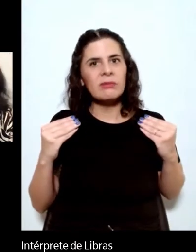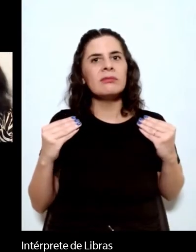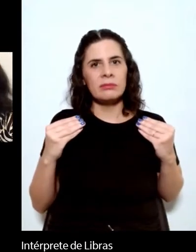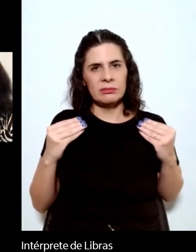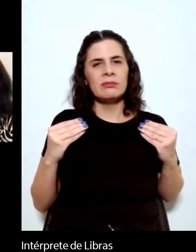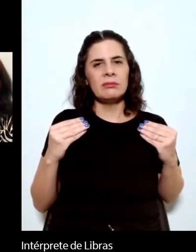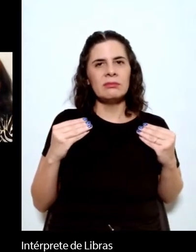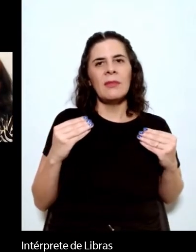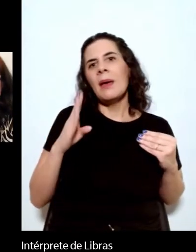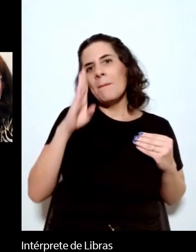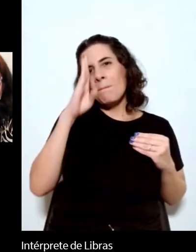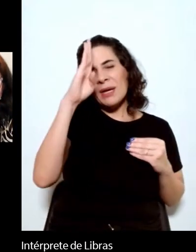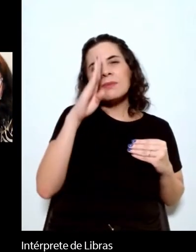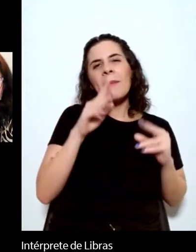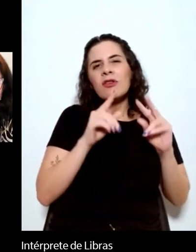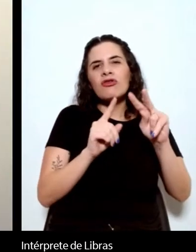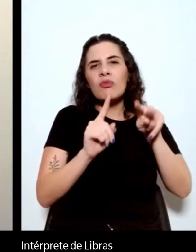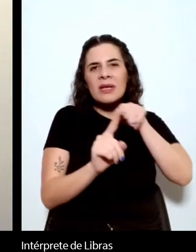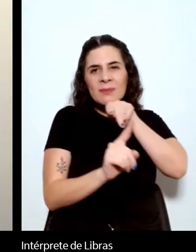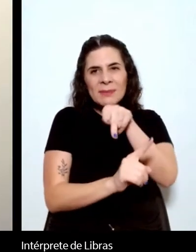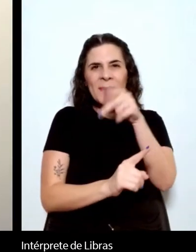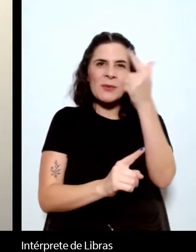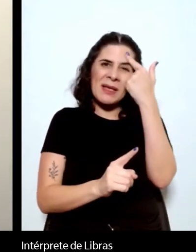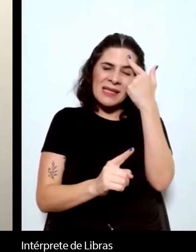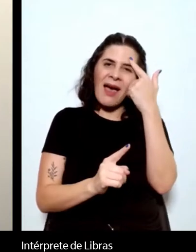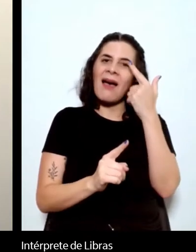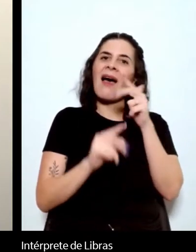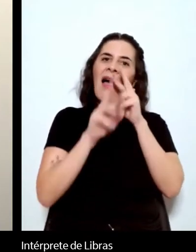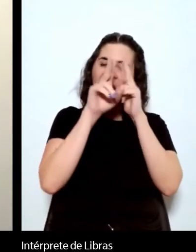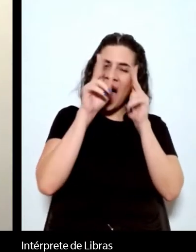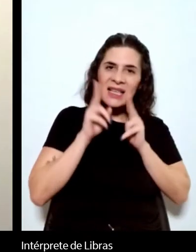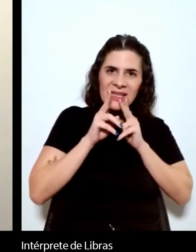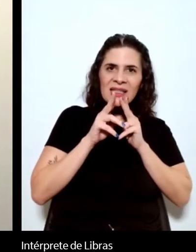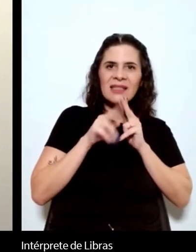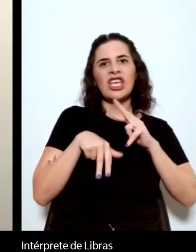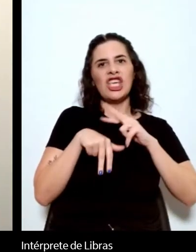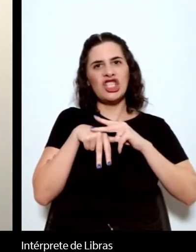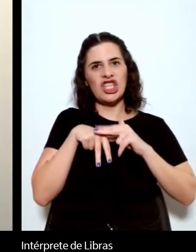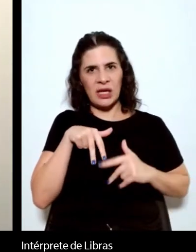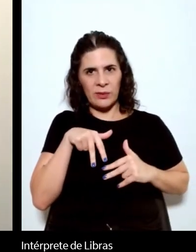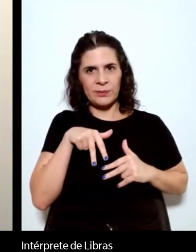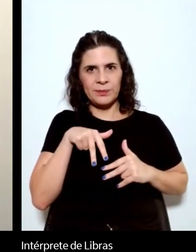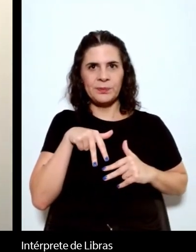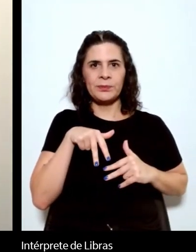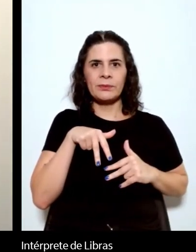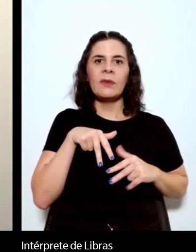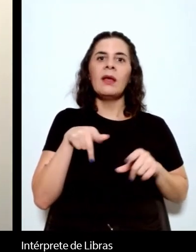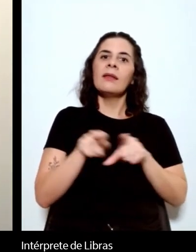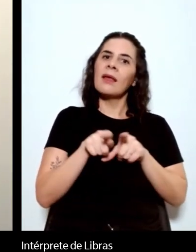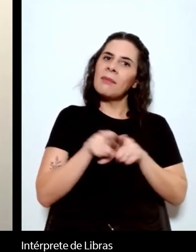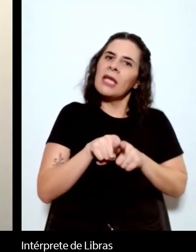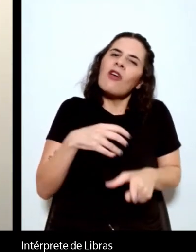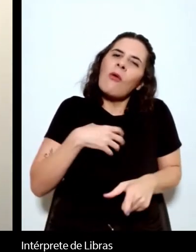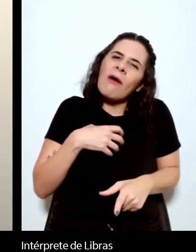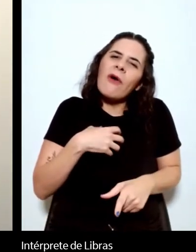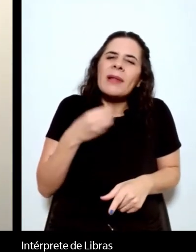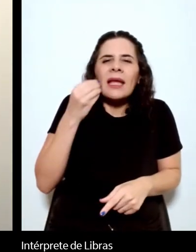dessa perspectiva de raça e de gênero e, de alguma forma, tentando